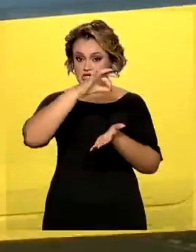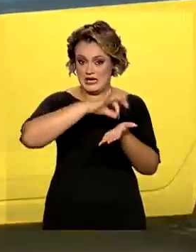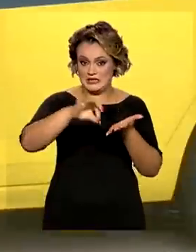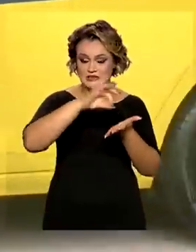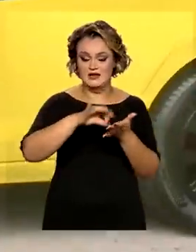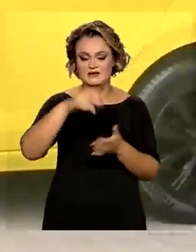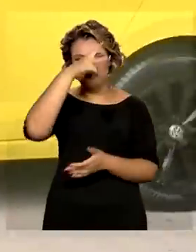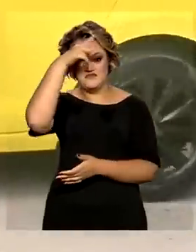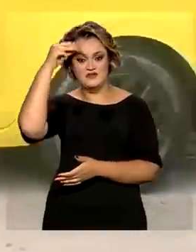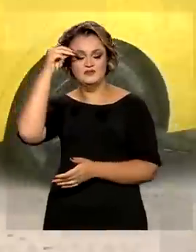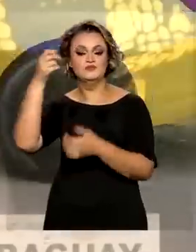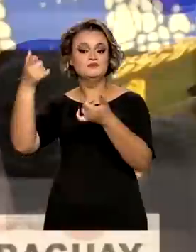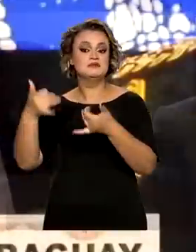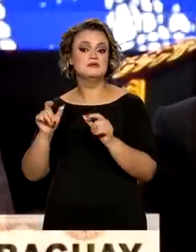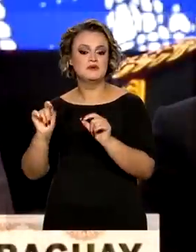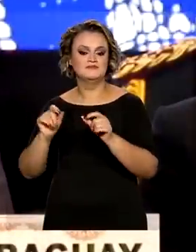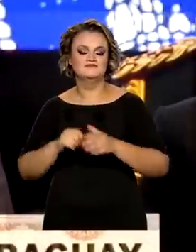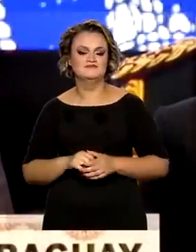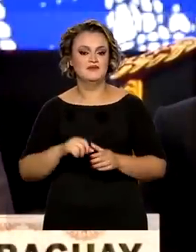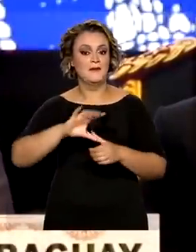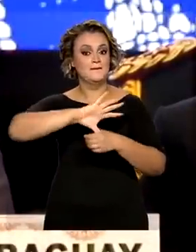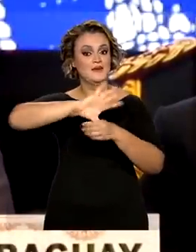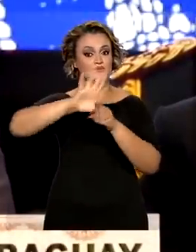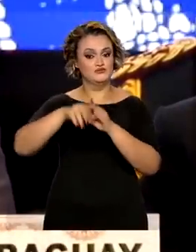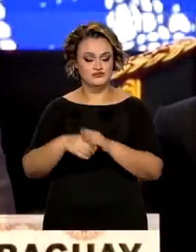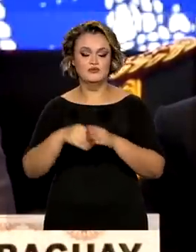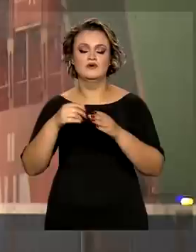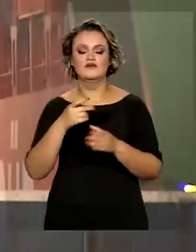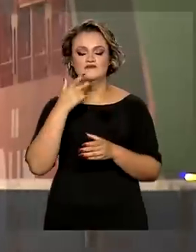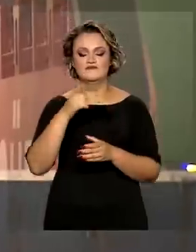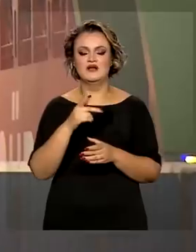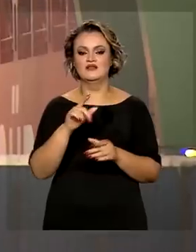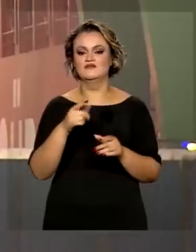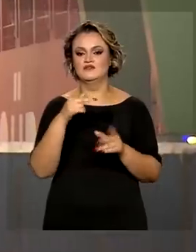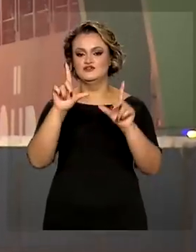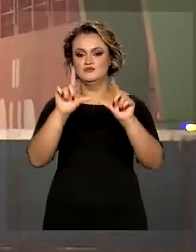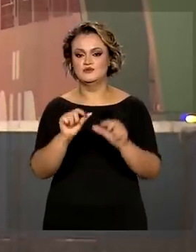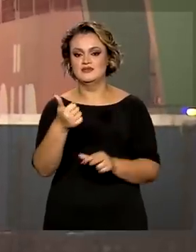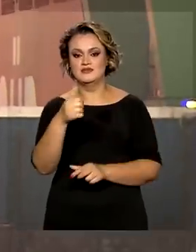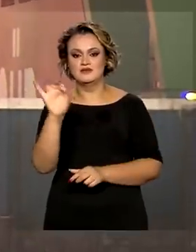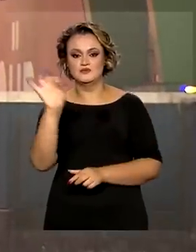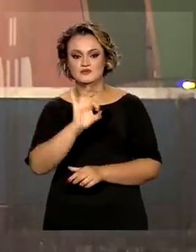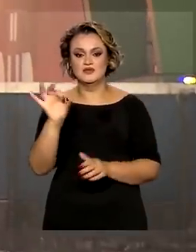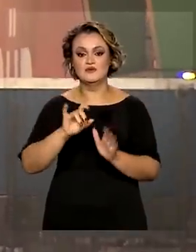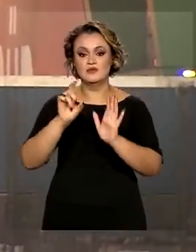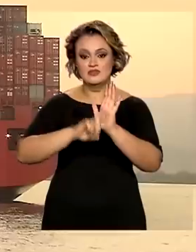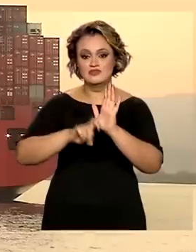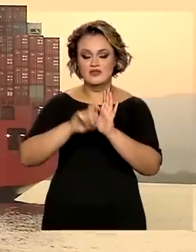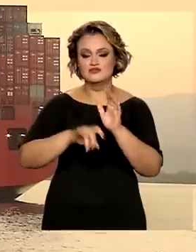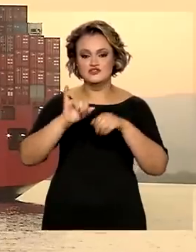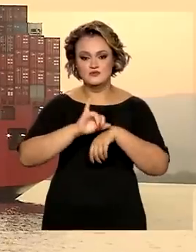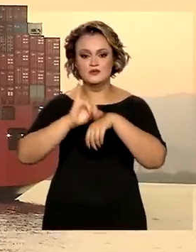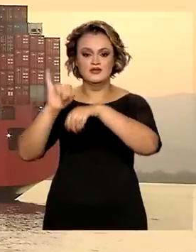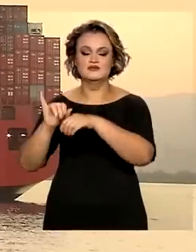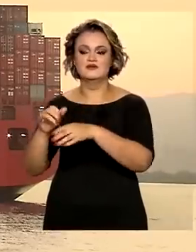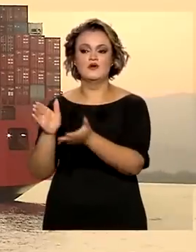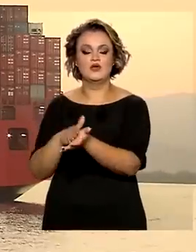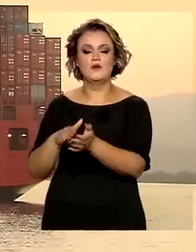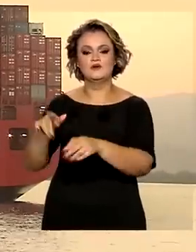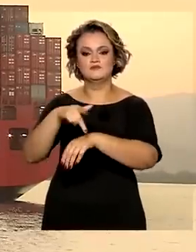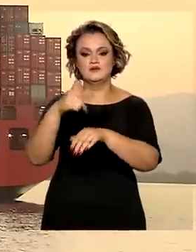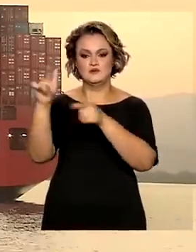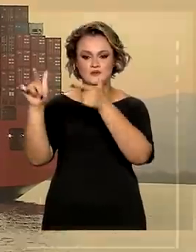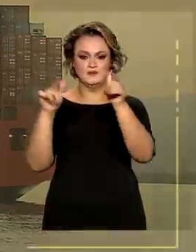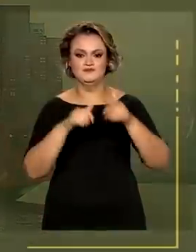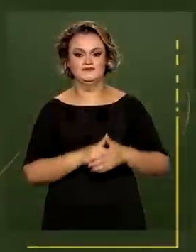para as prefeituras. Mercosul decide reduzir em 10% tarifa de importação cobrada de outros países.